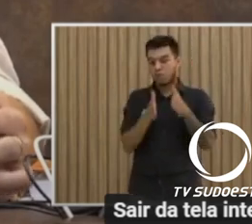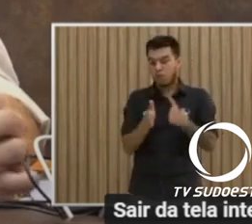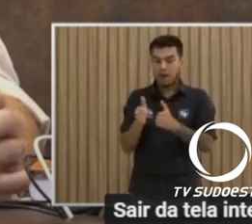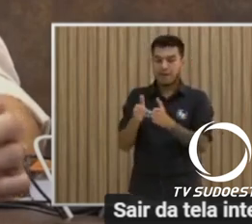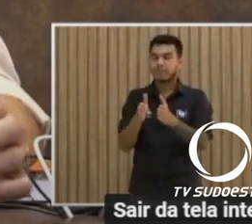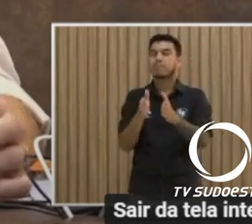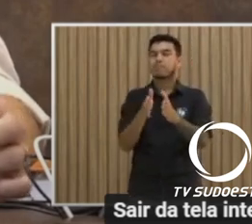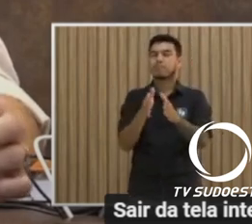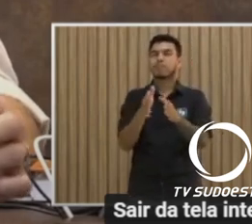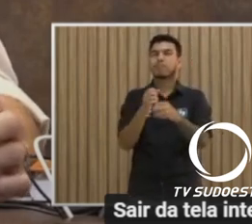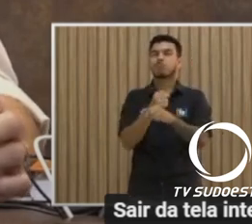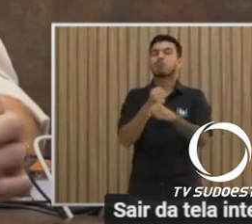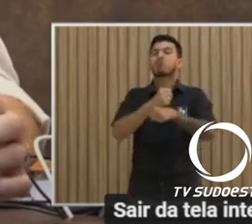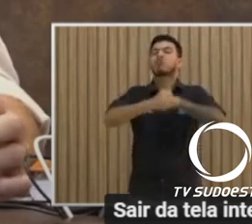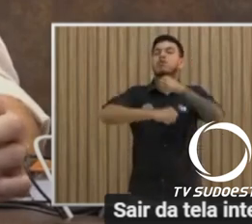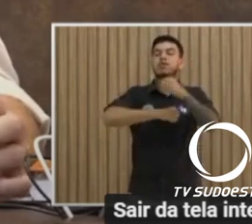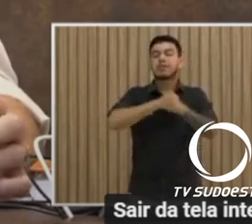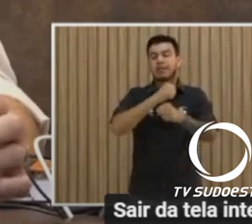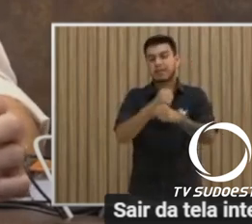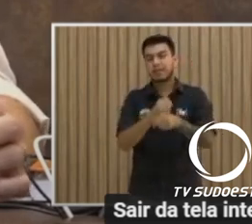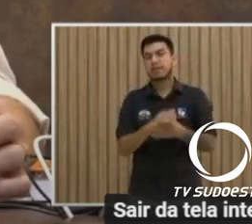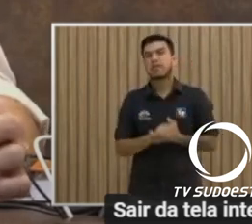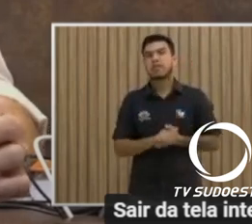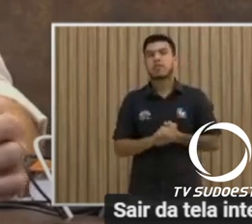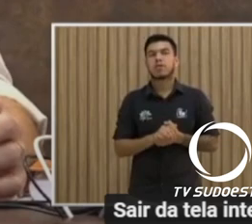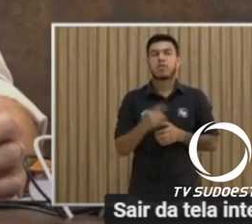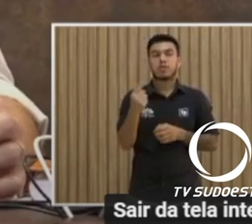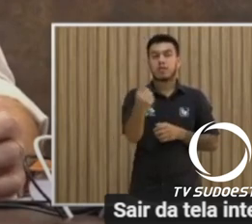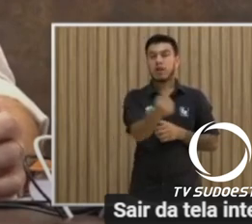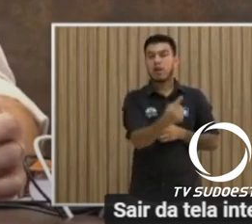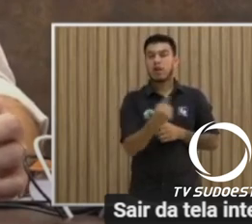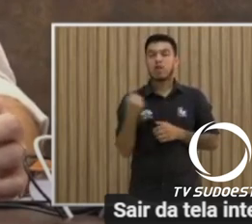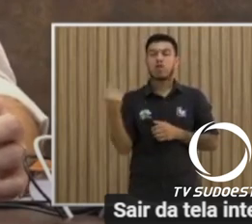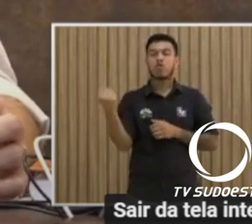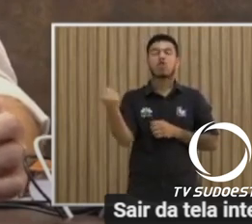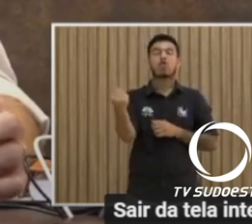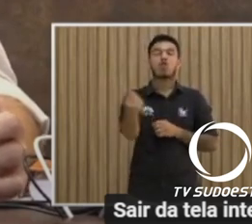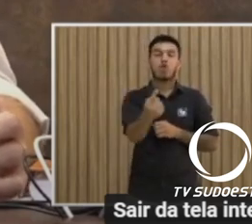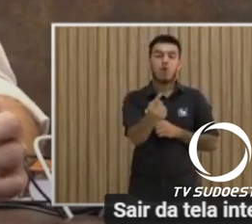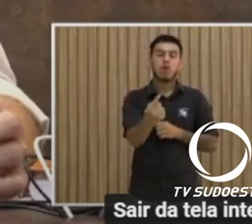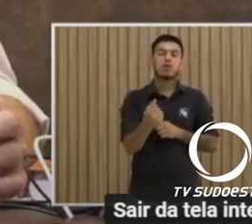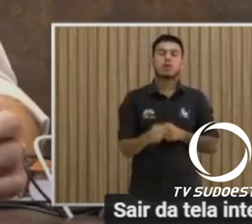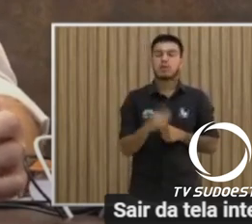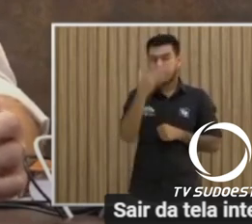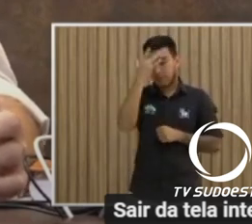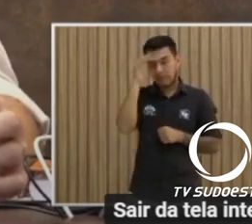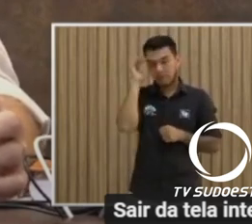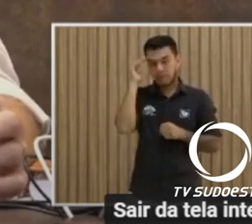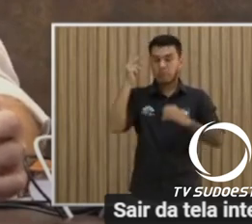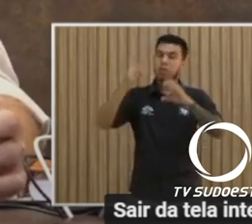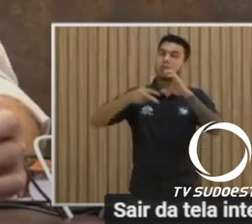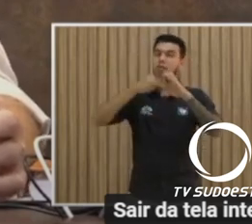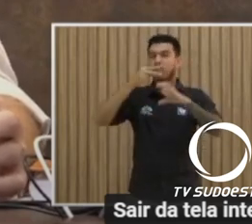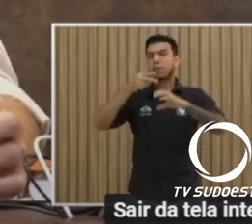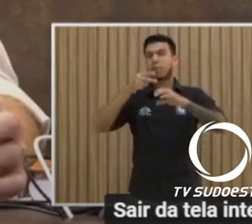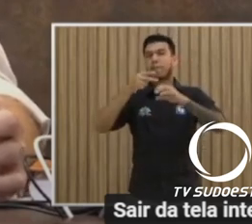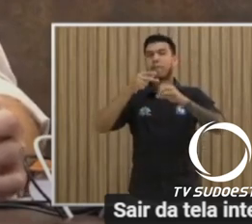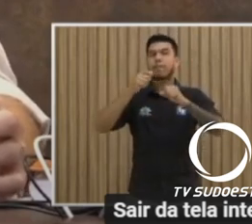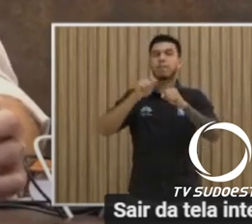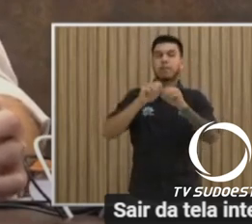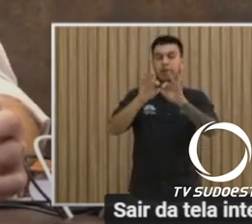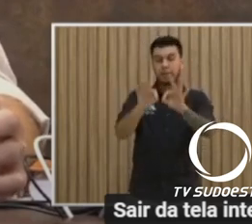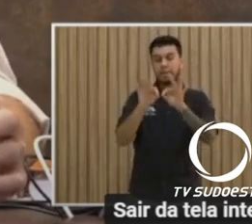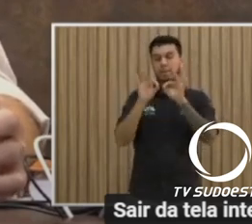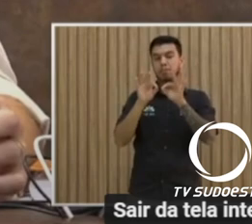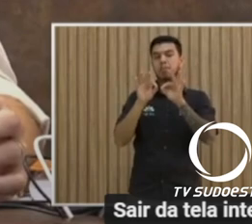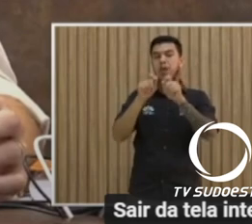Branco nos próximos anos. Caberá a nós, membros desta Casa de Leis, debatermos com a sociedade o plano diretor, que precisa